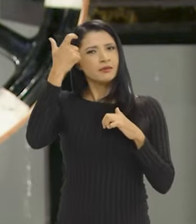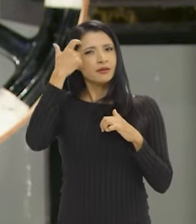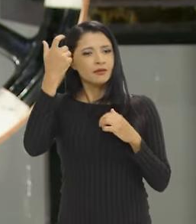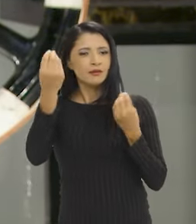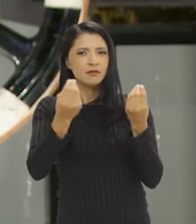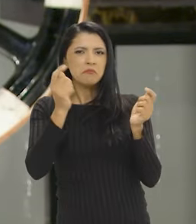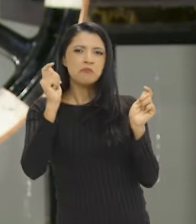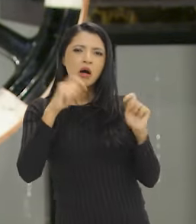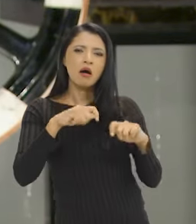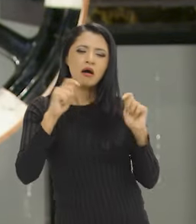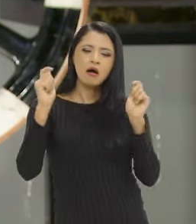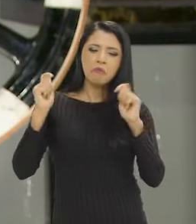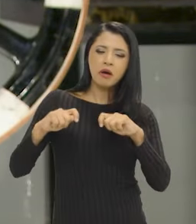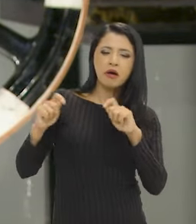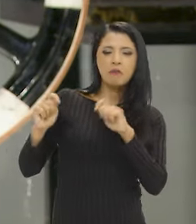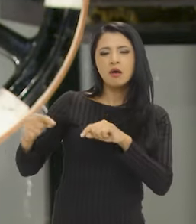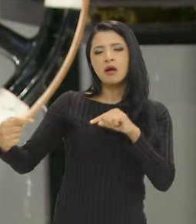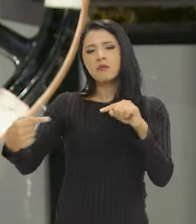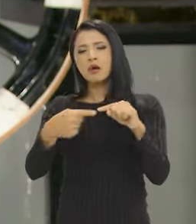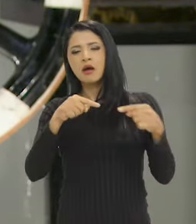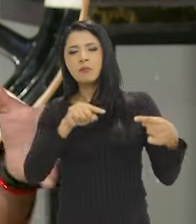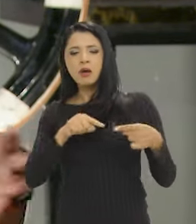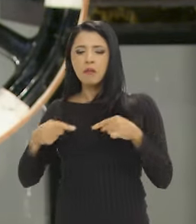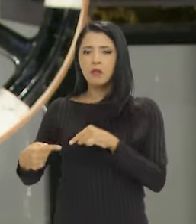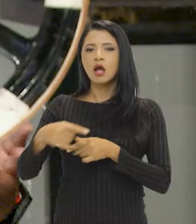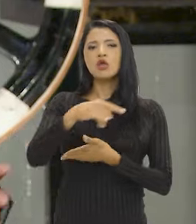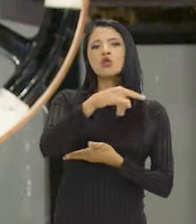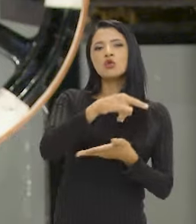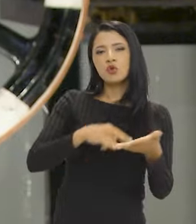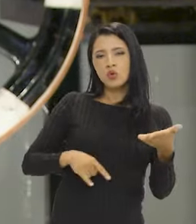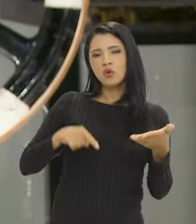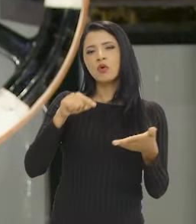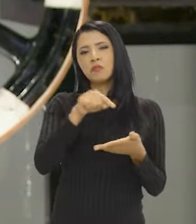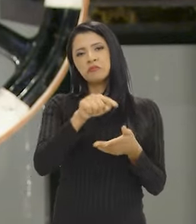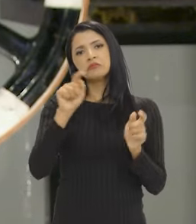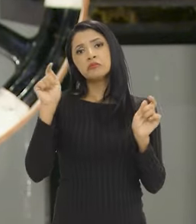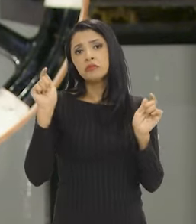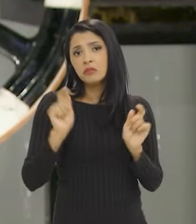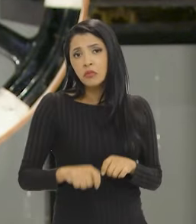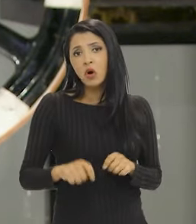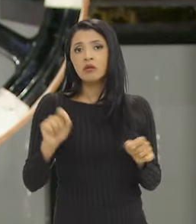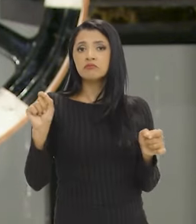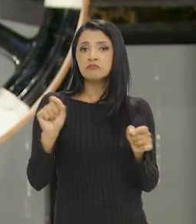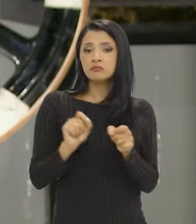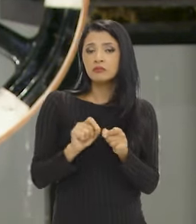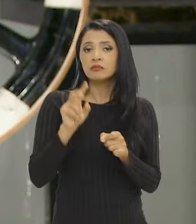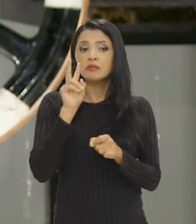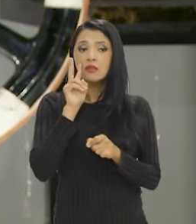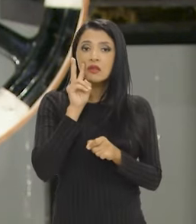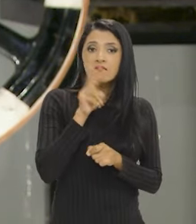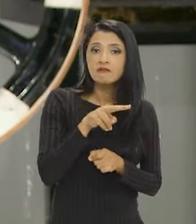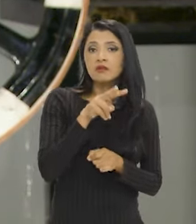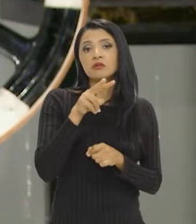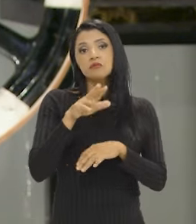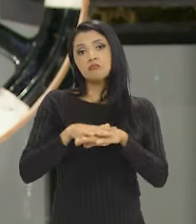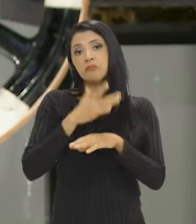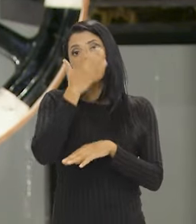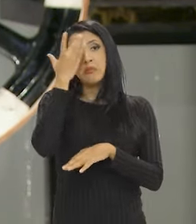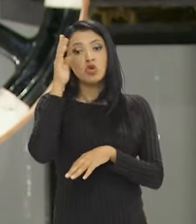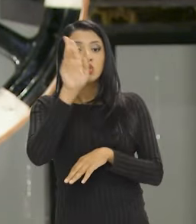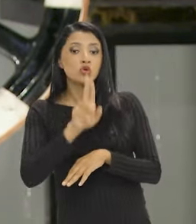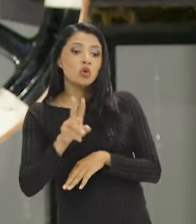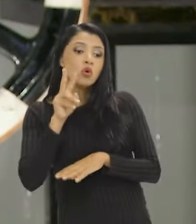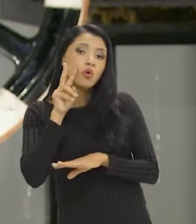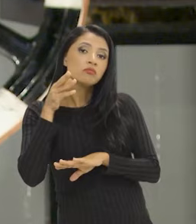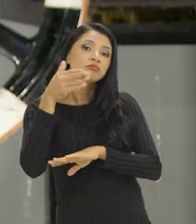sobre as possíveis combinações de documentos que podem ser realizadas por usuários e